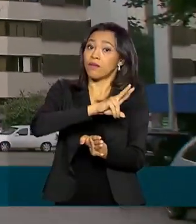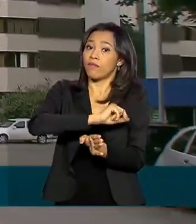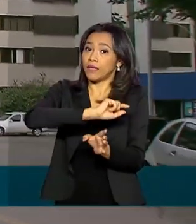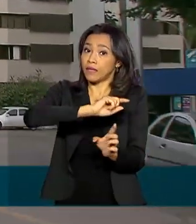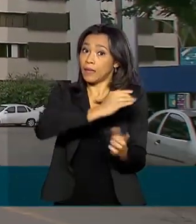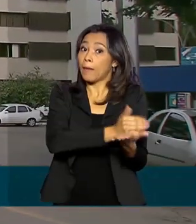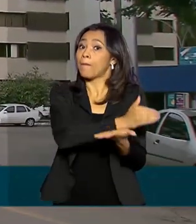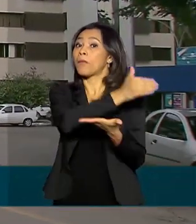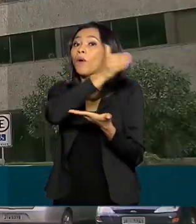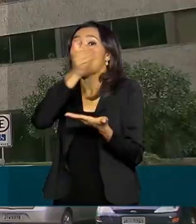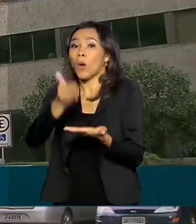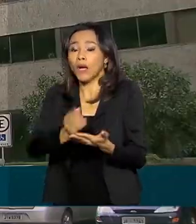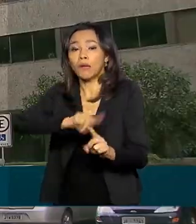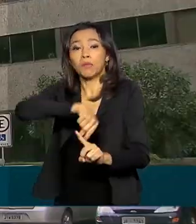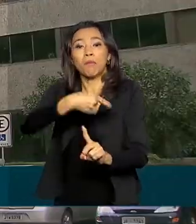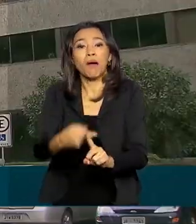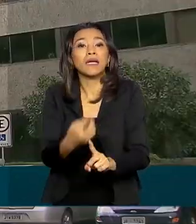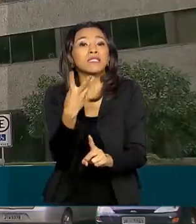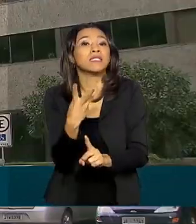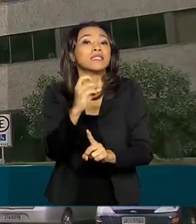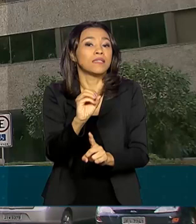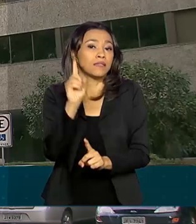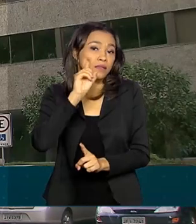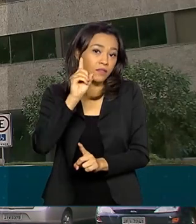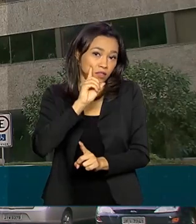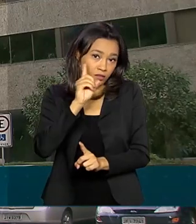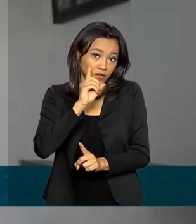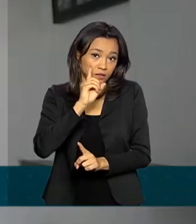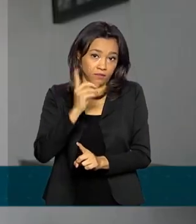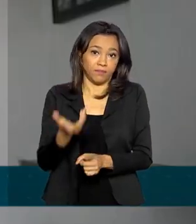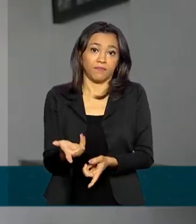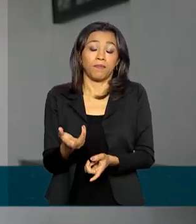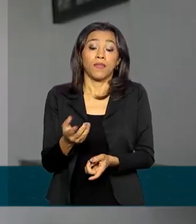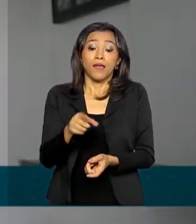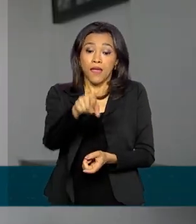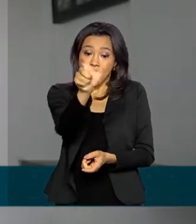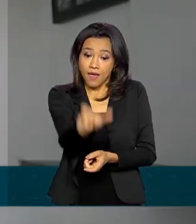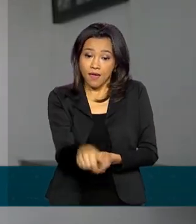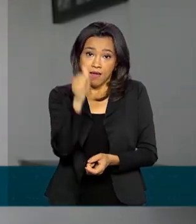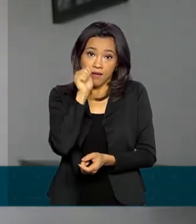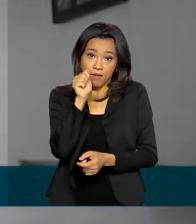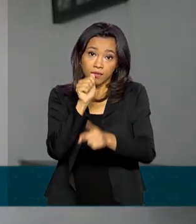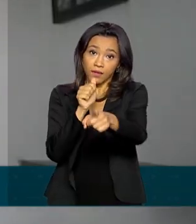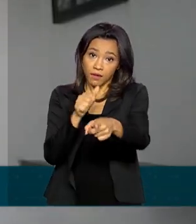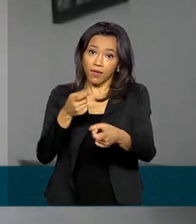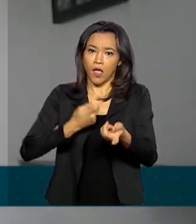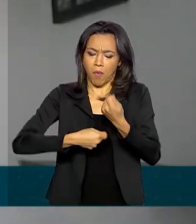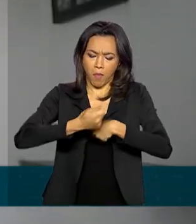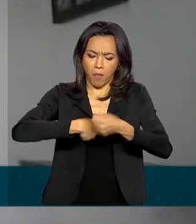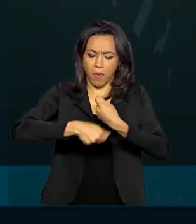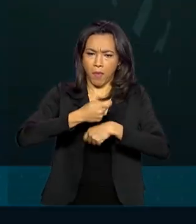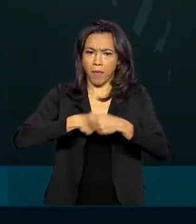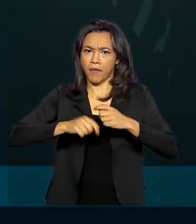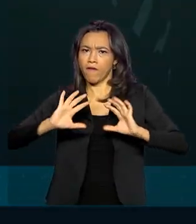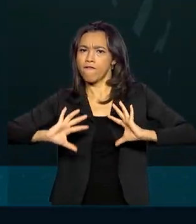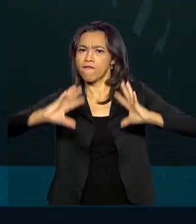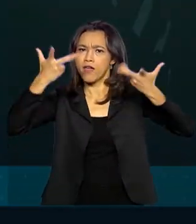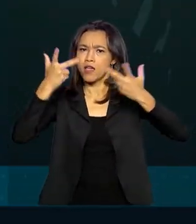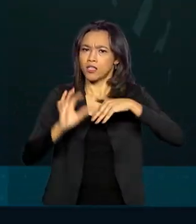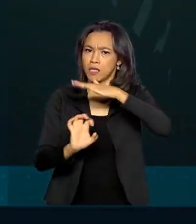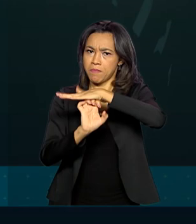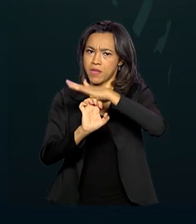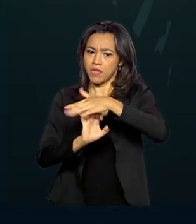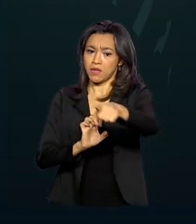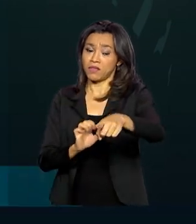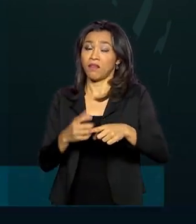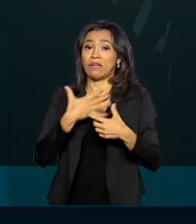prorrogação por mais 30 dias automaticamente. Tatiane, que é empresária do ramo de festas, está com